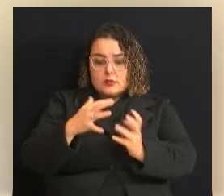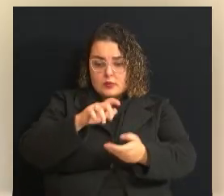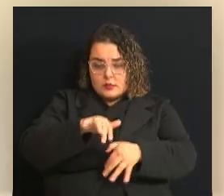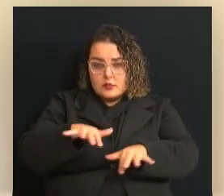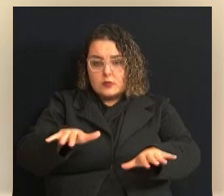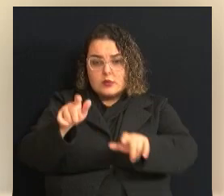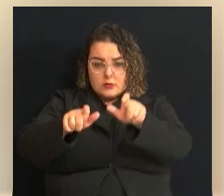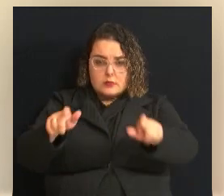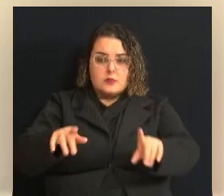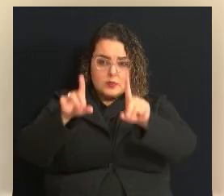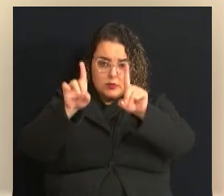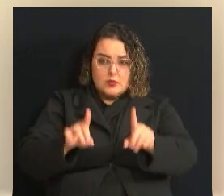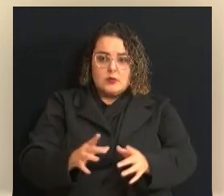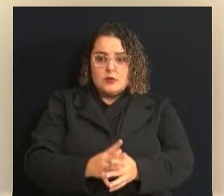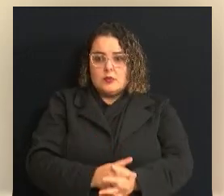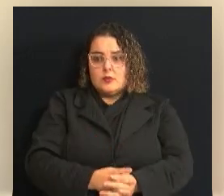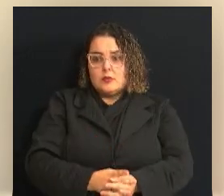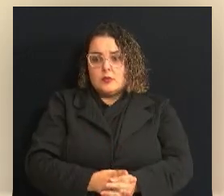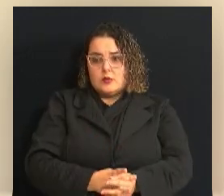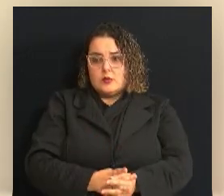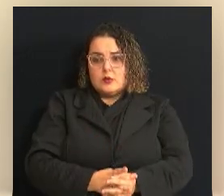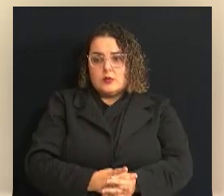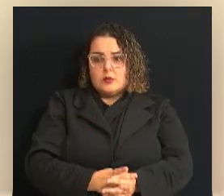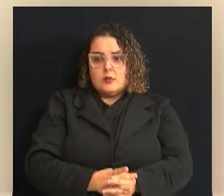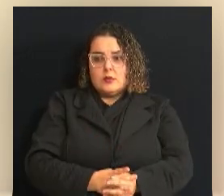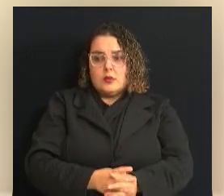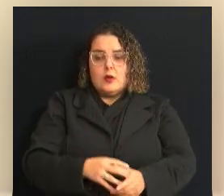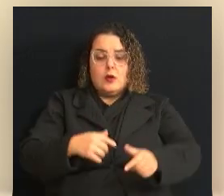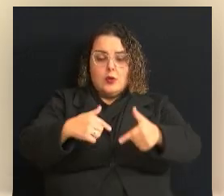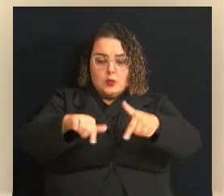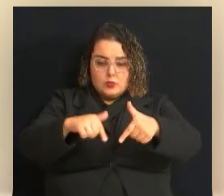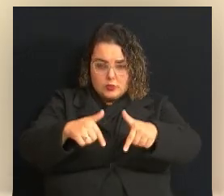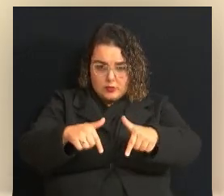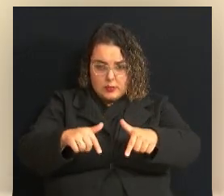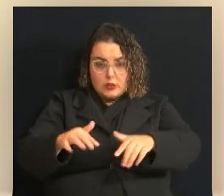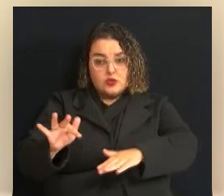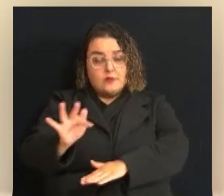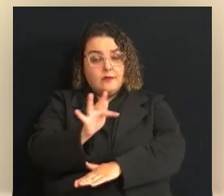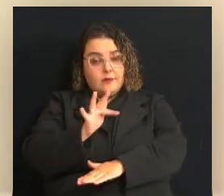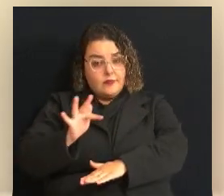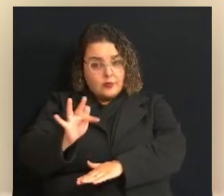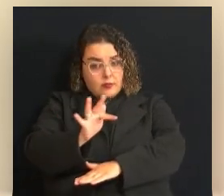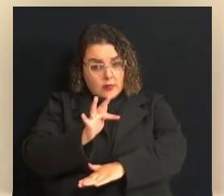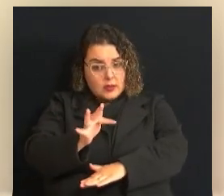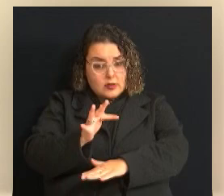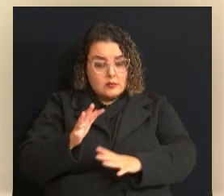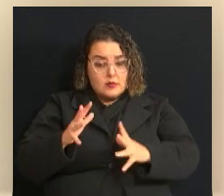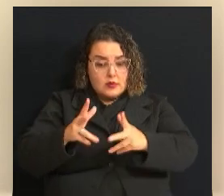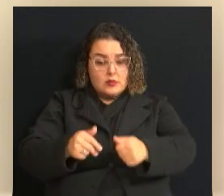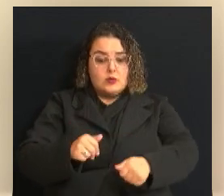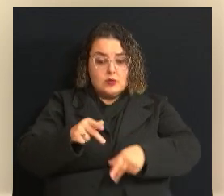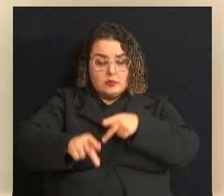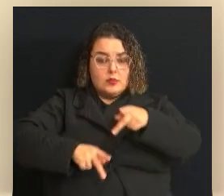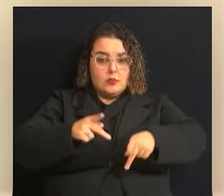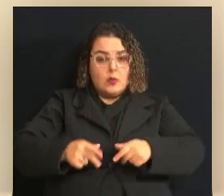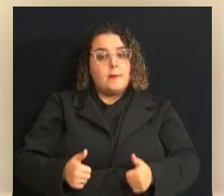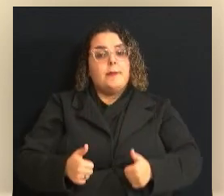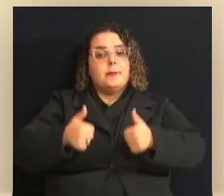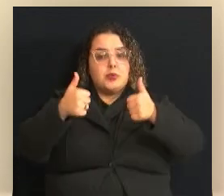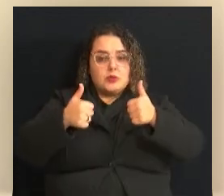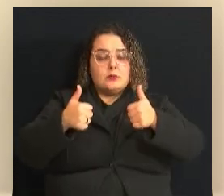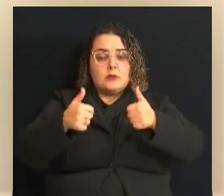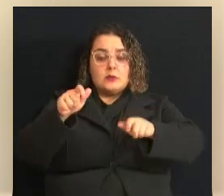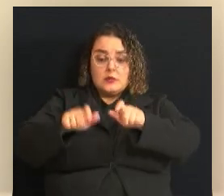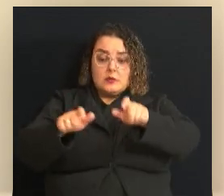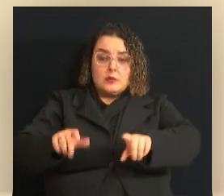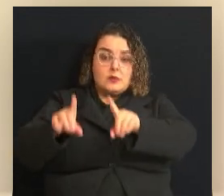O saldo de empregos formais para a população em geral foi positivo, mas para a pessoa com deficiência foi negativo.